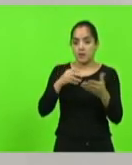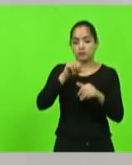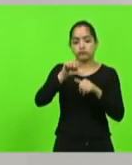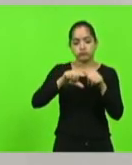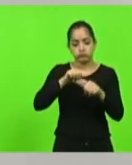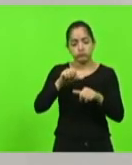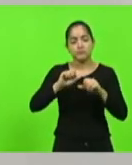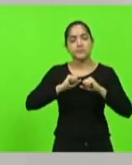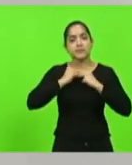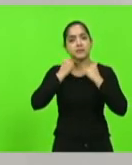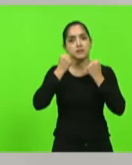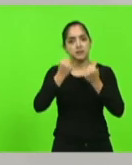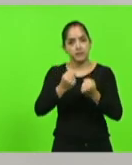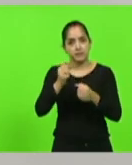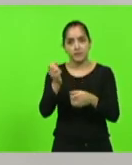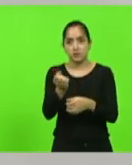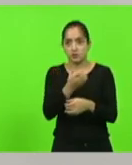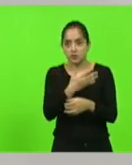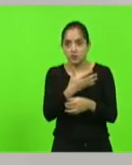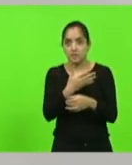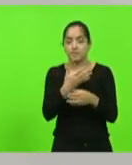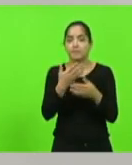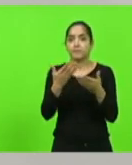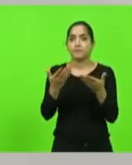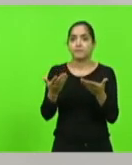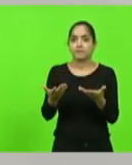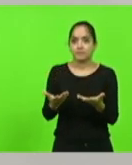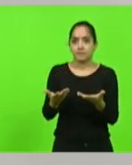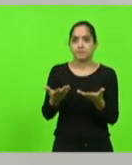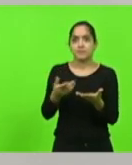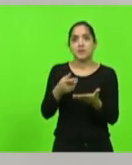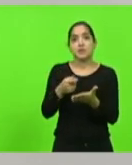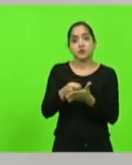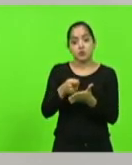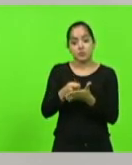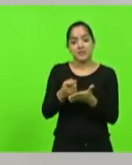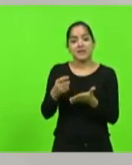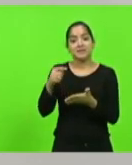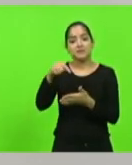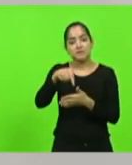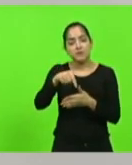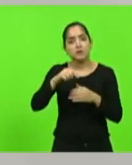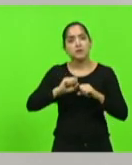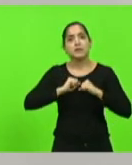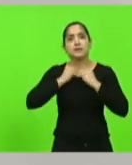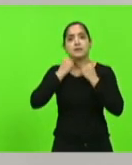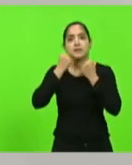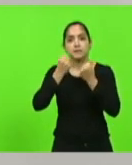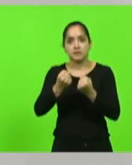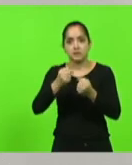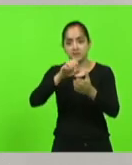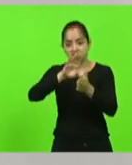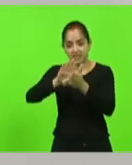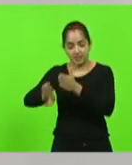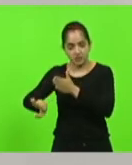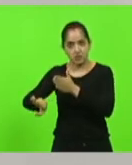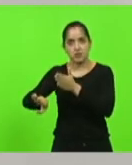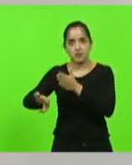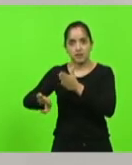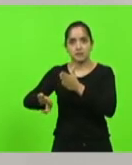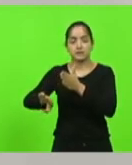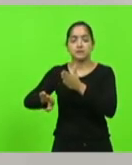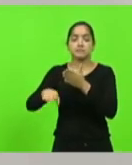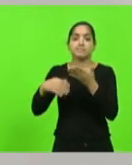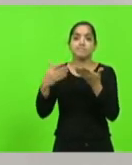defendo a modernização das instituições, sou obrigado a vir aqui e defender a retirada de pauta de uma reforma.